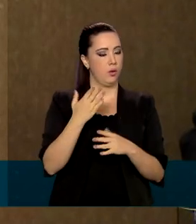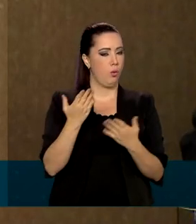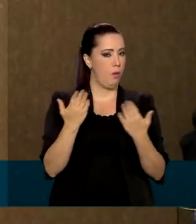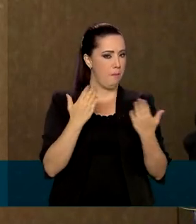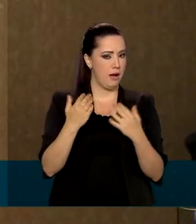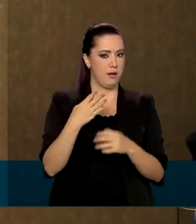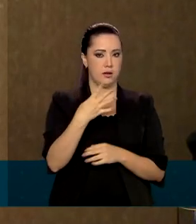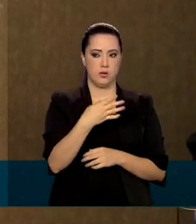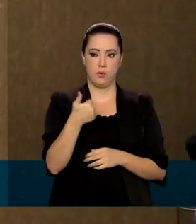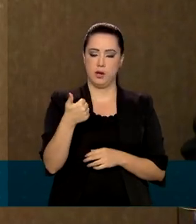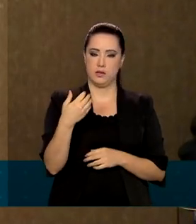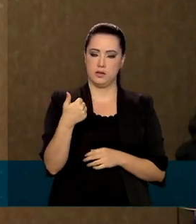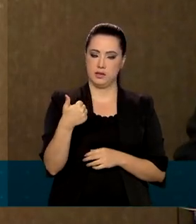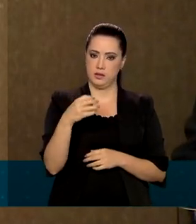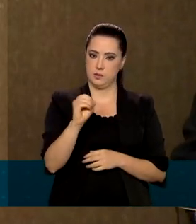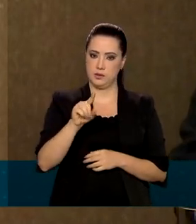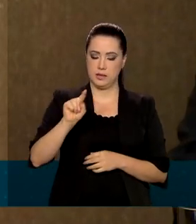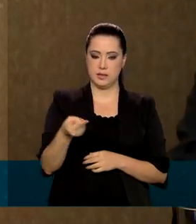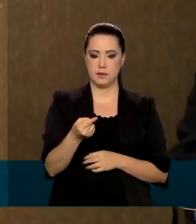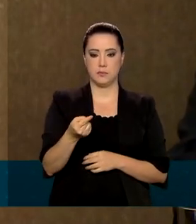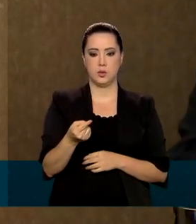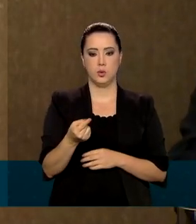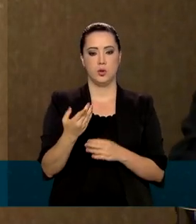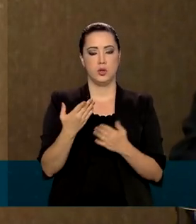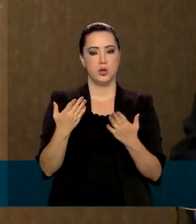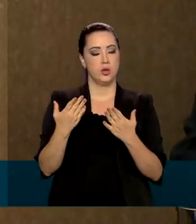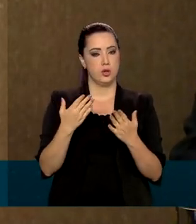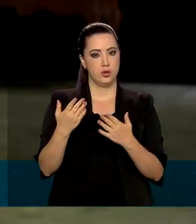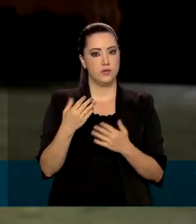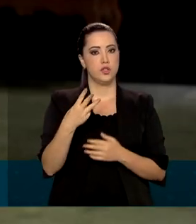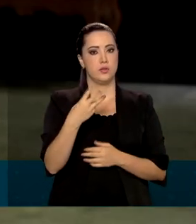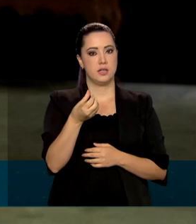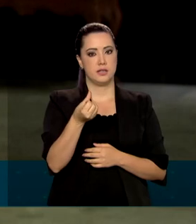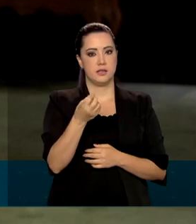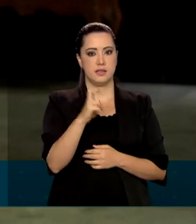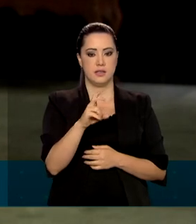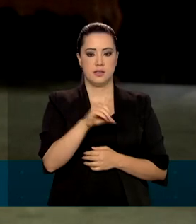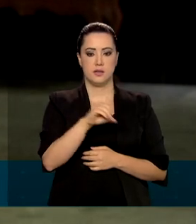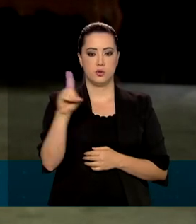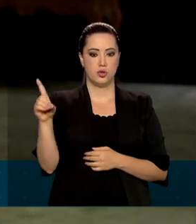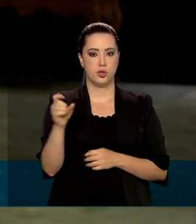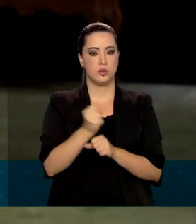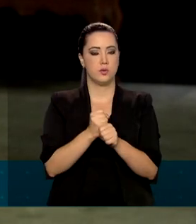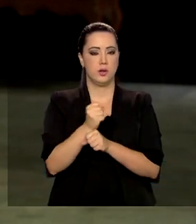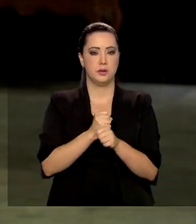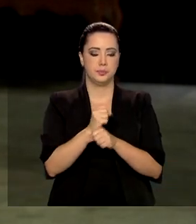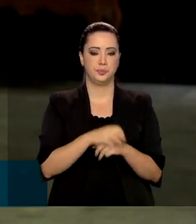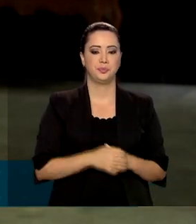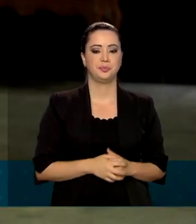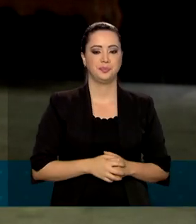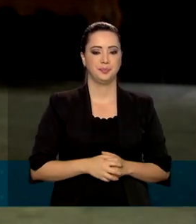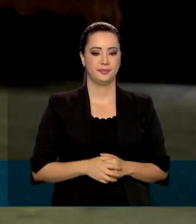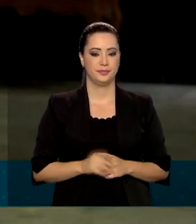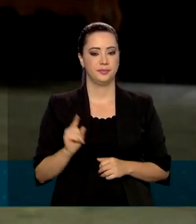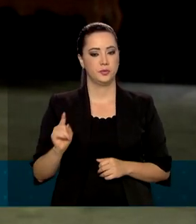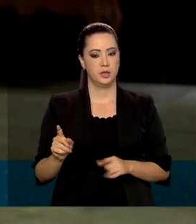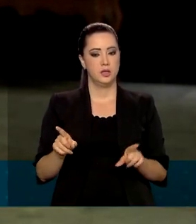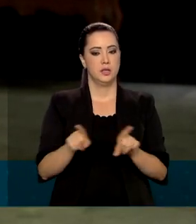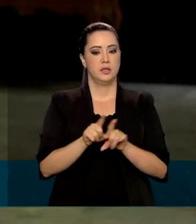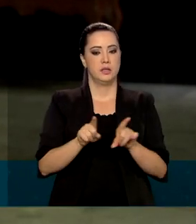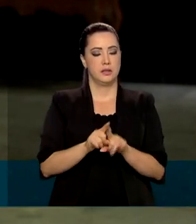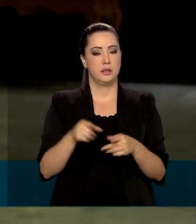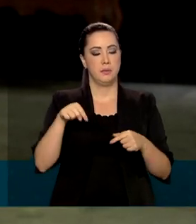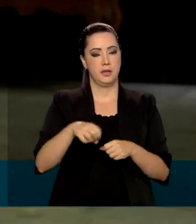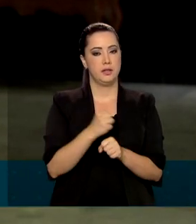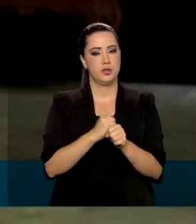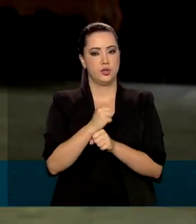por 365 dias do ano. Além das moradias construídas, o Ministério concluiu este